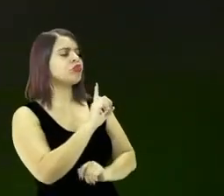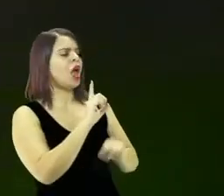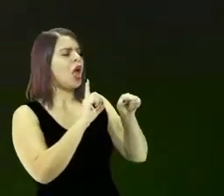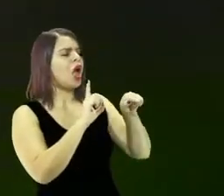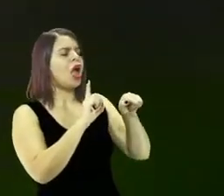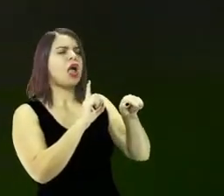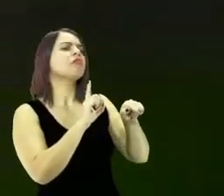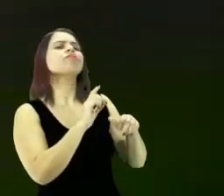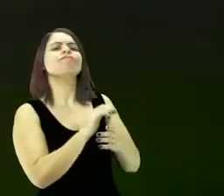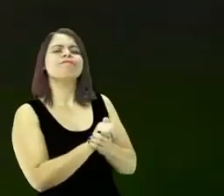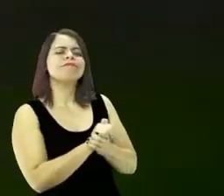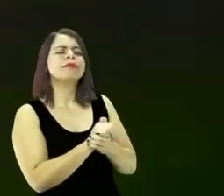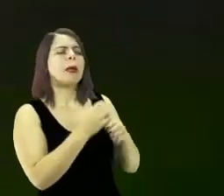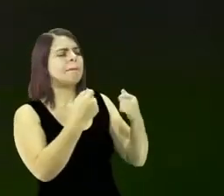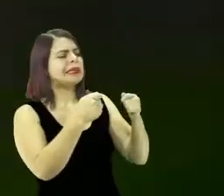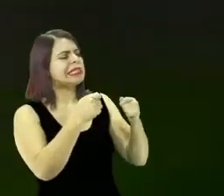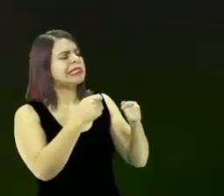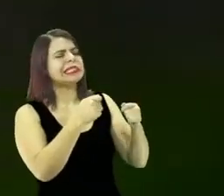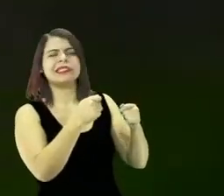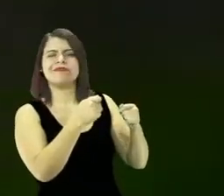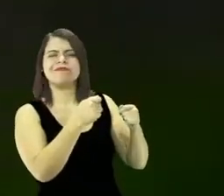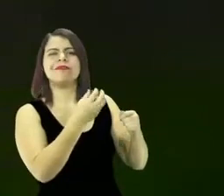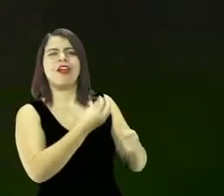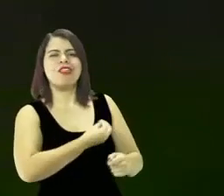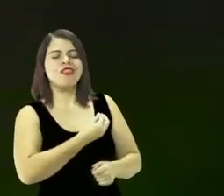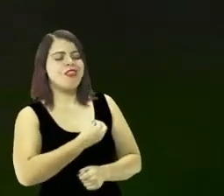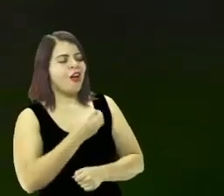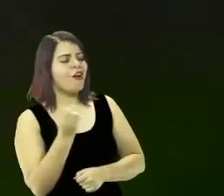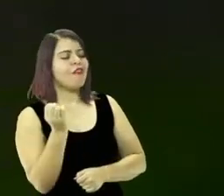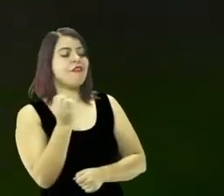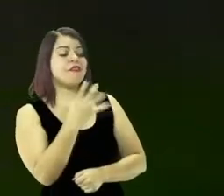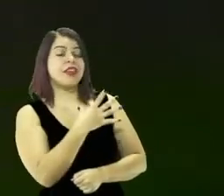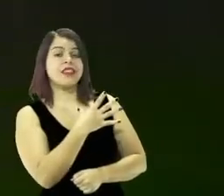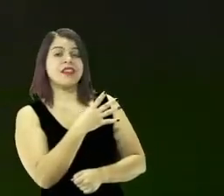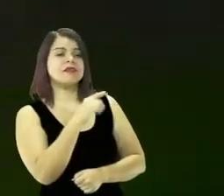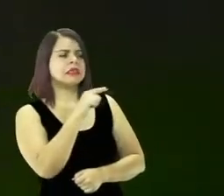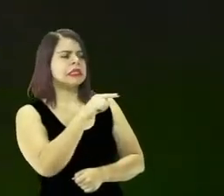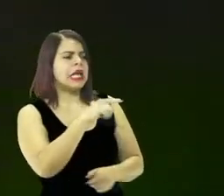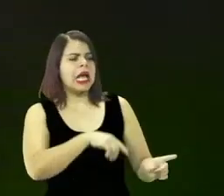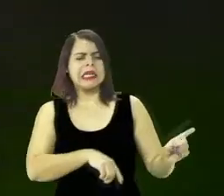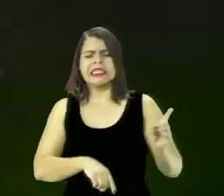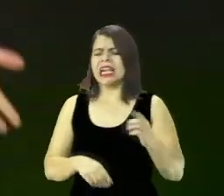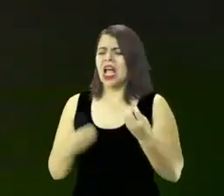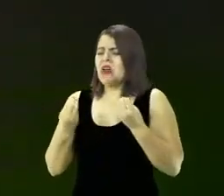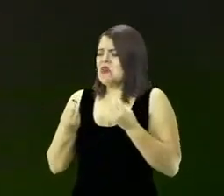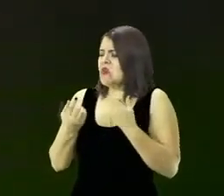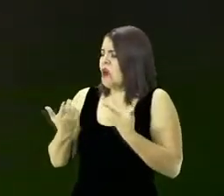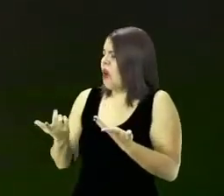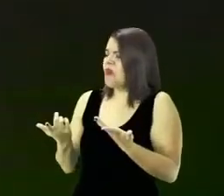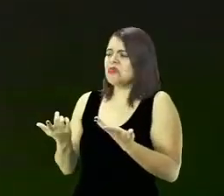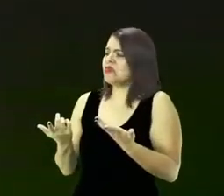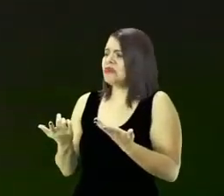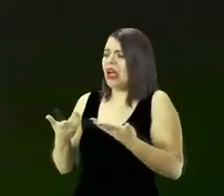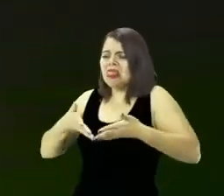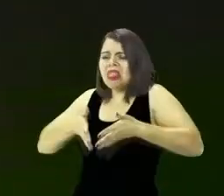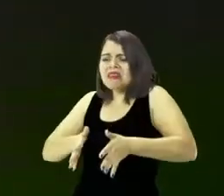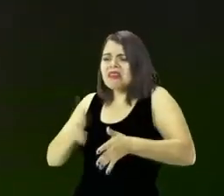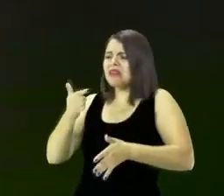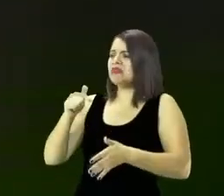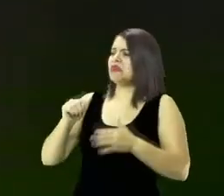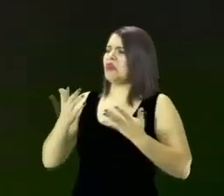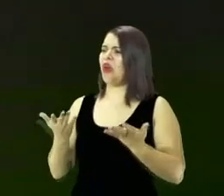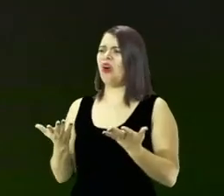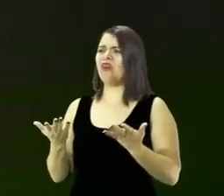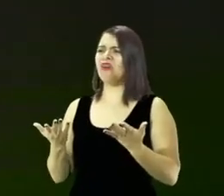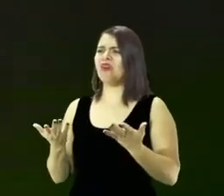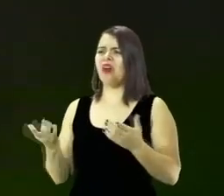Nicodemos Nicodemos é necessário nascer de novo e ele falou assim como que eu posso nascer de novo vou voltar para o útero da minha mãe sendo eu um homem